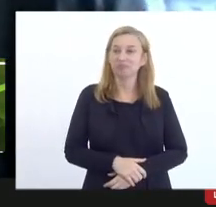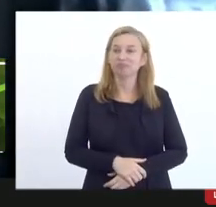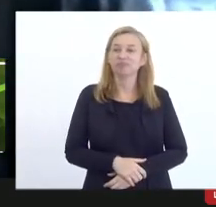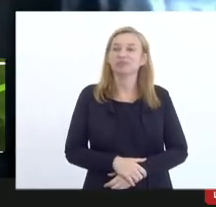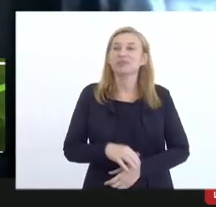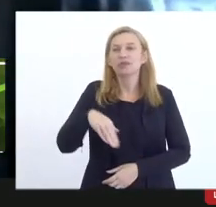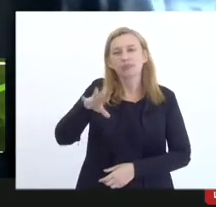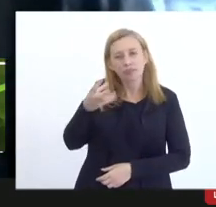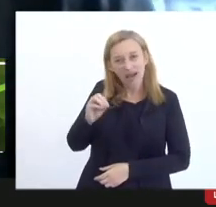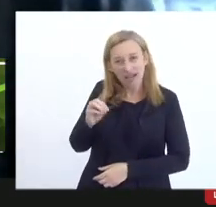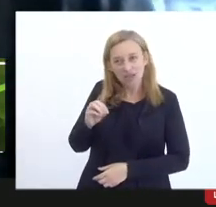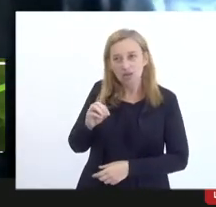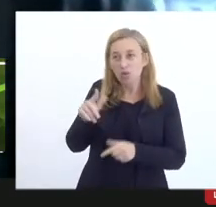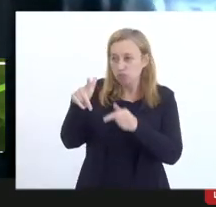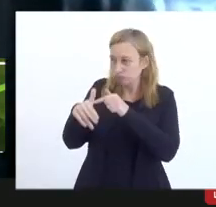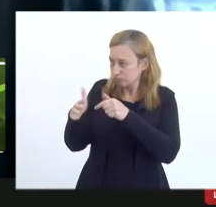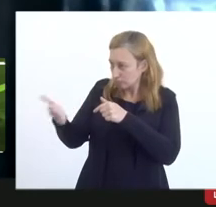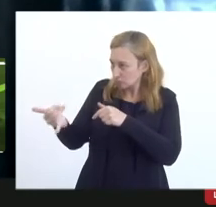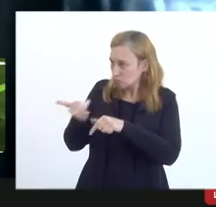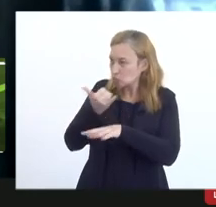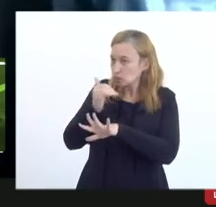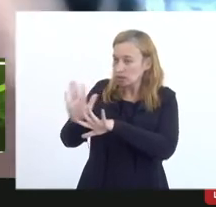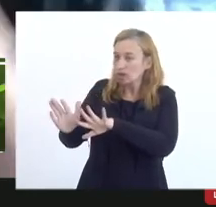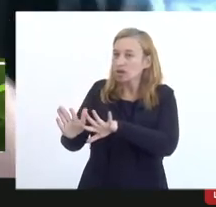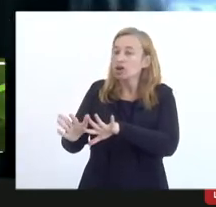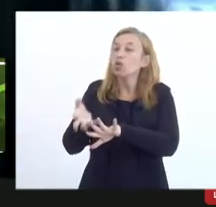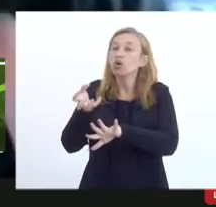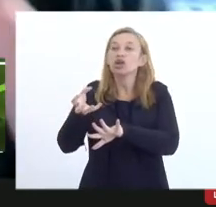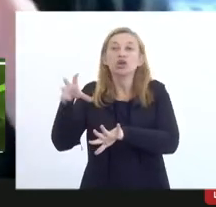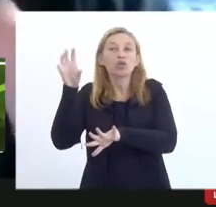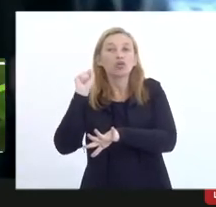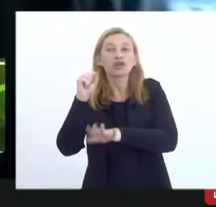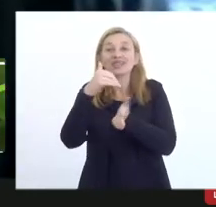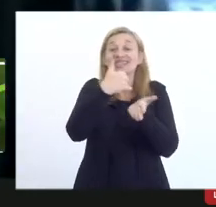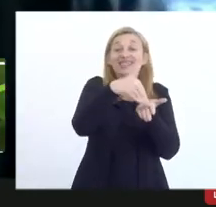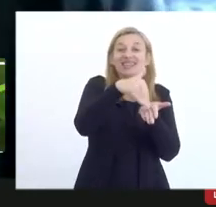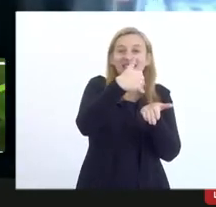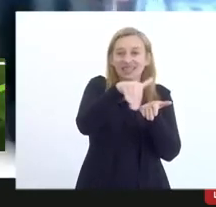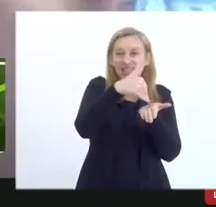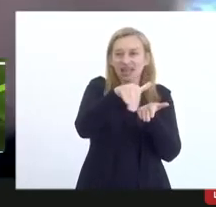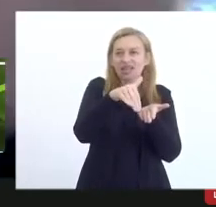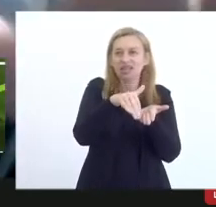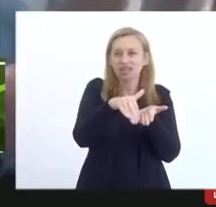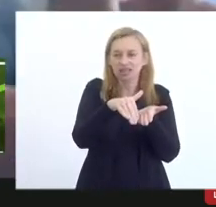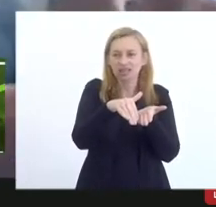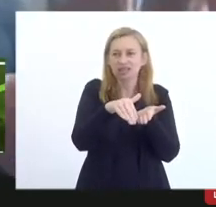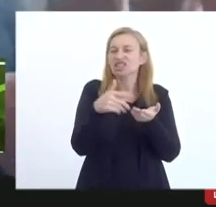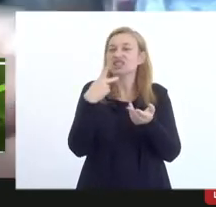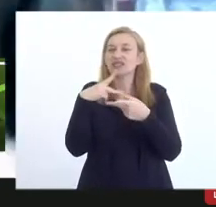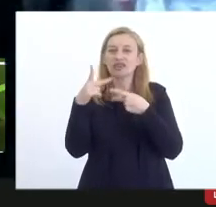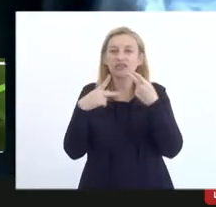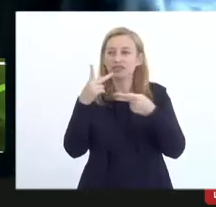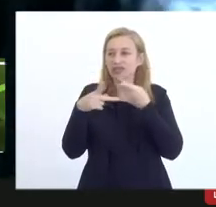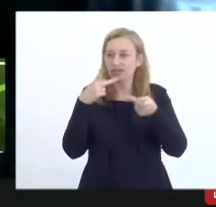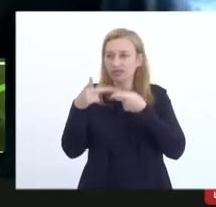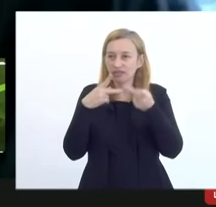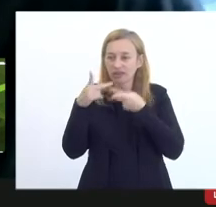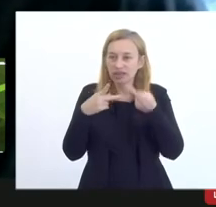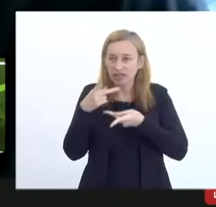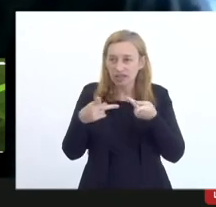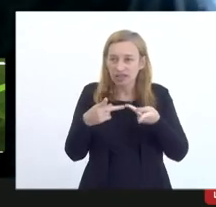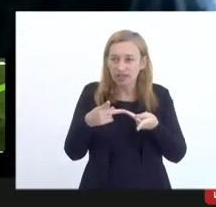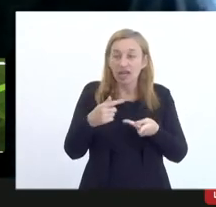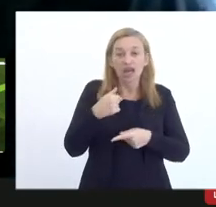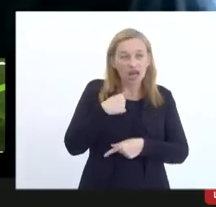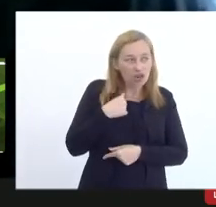ô Márcio, eu te cortei aqui, mas eu não sei se você, eu queria ouvir a secretaria, porque a gente está falando um monte de coisa, eu e o